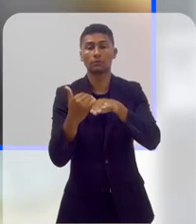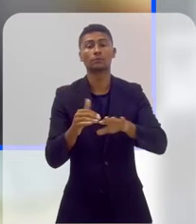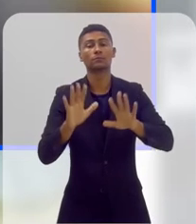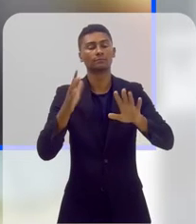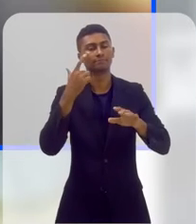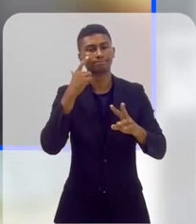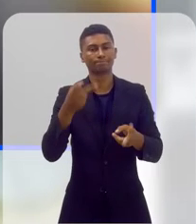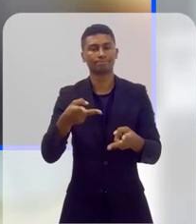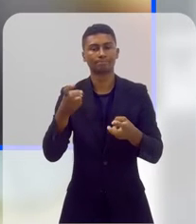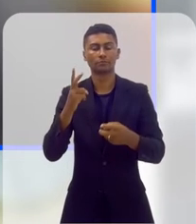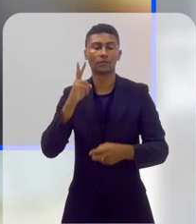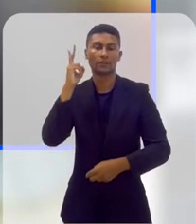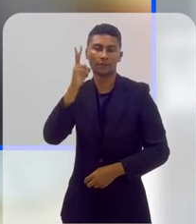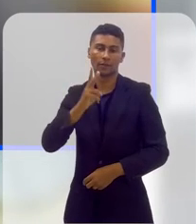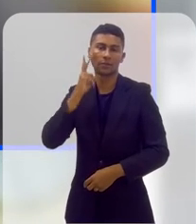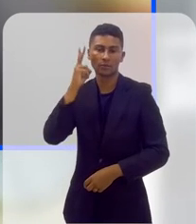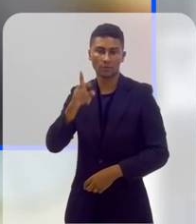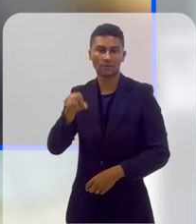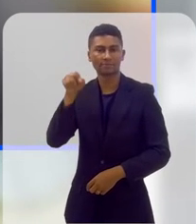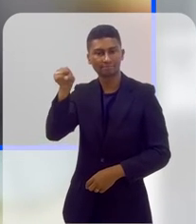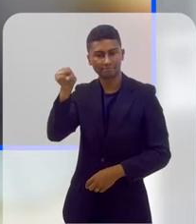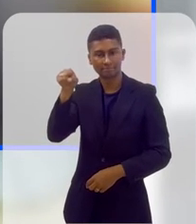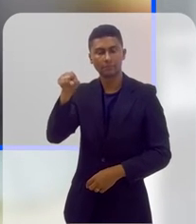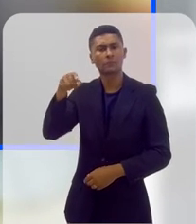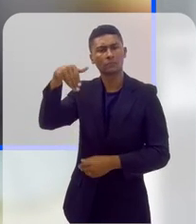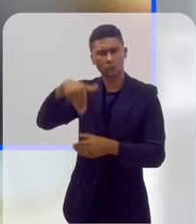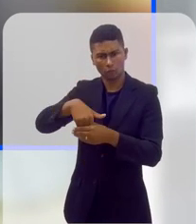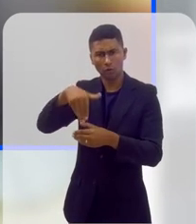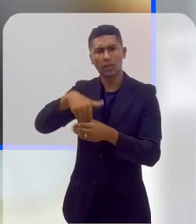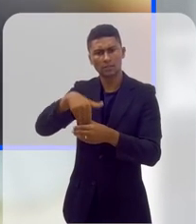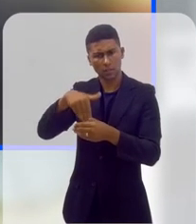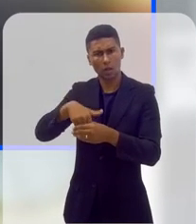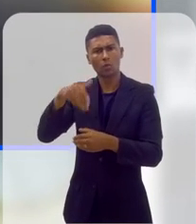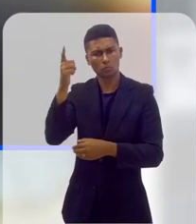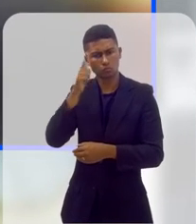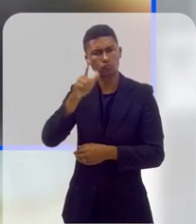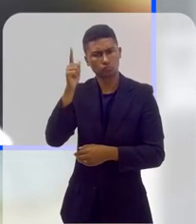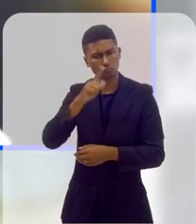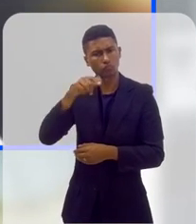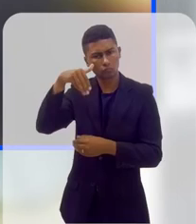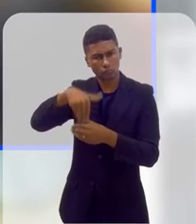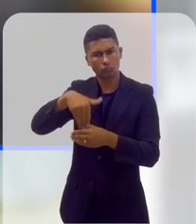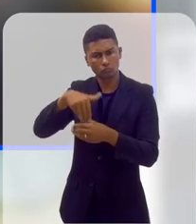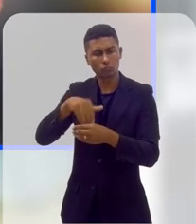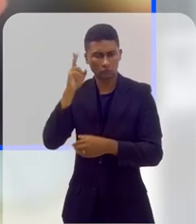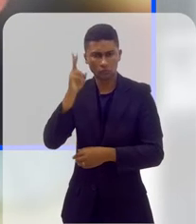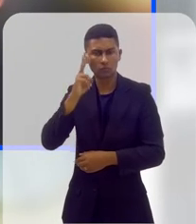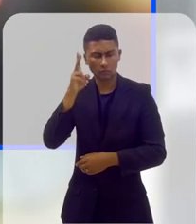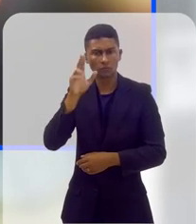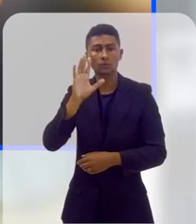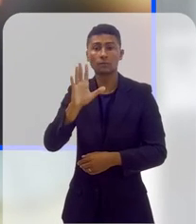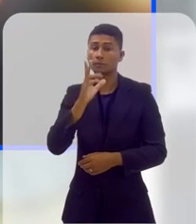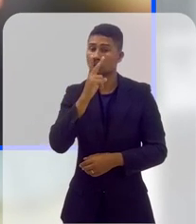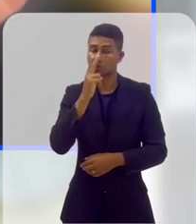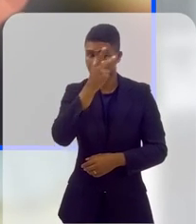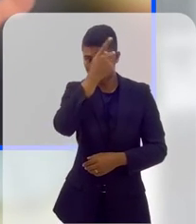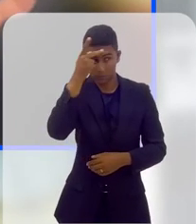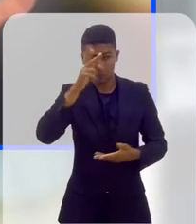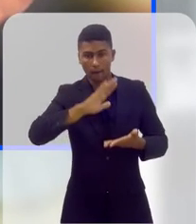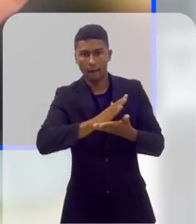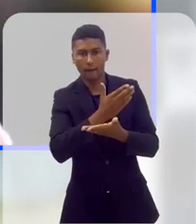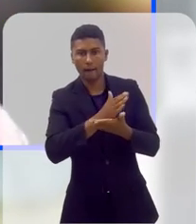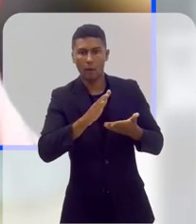caracteriza o grande papel da nossa clínica, né? Que é para mostrar, olha, não basta simplesmente a gente se